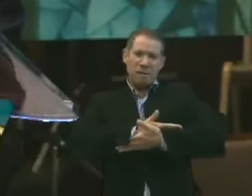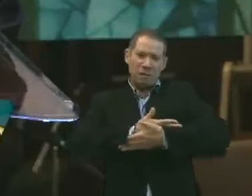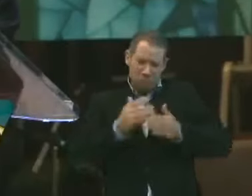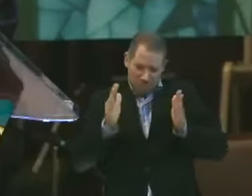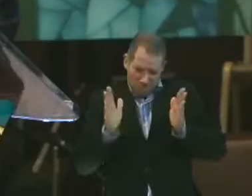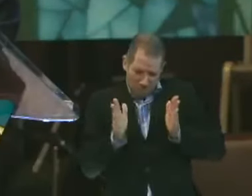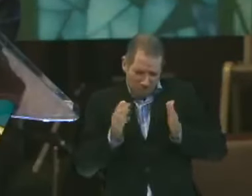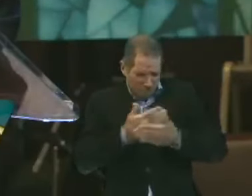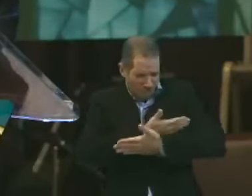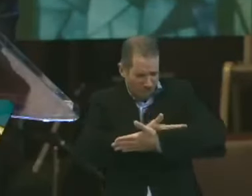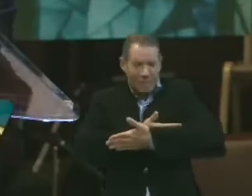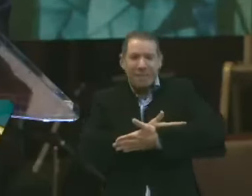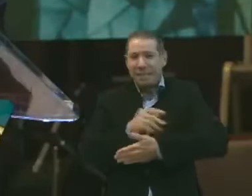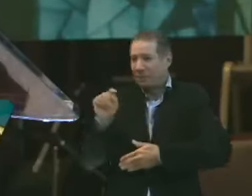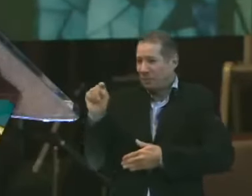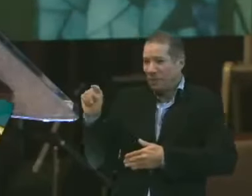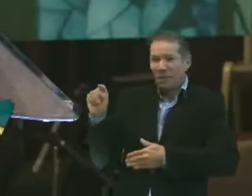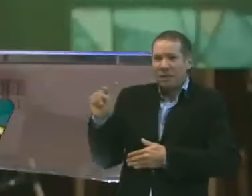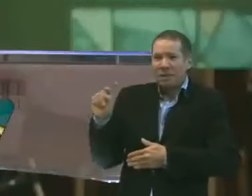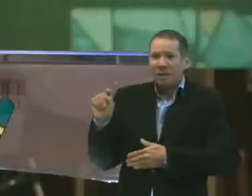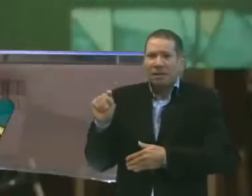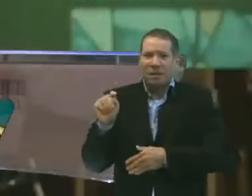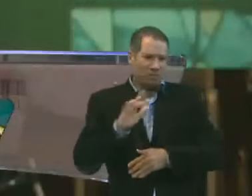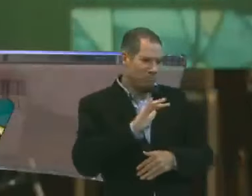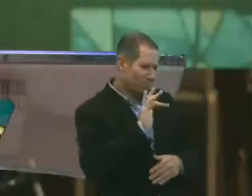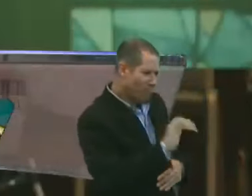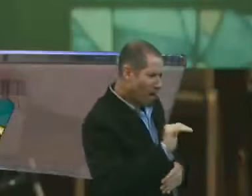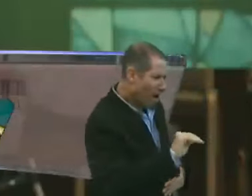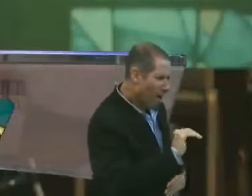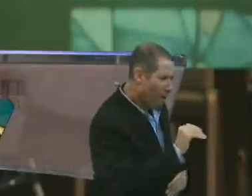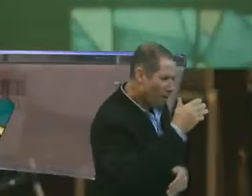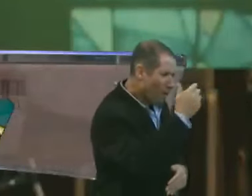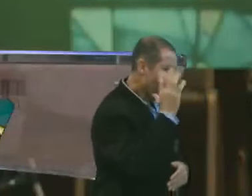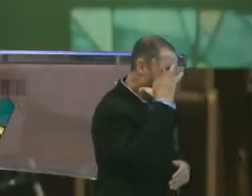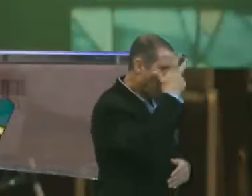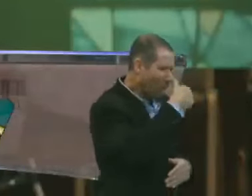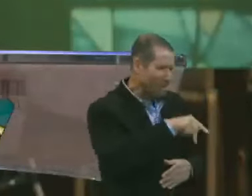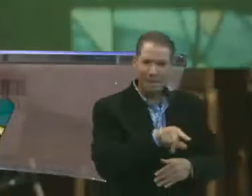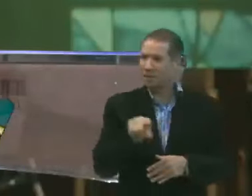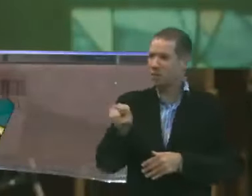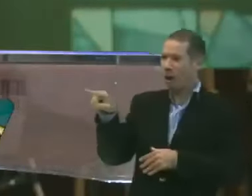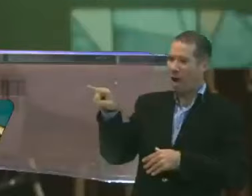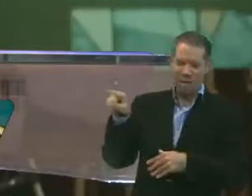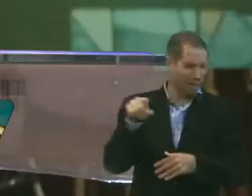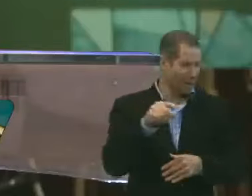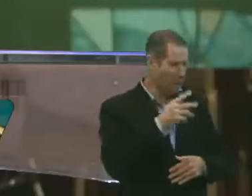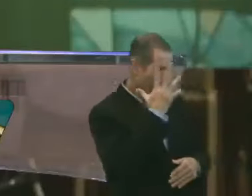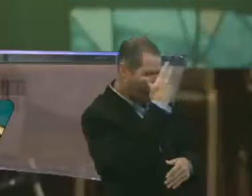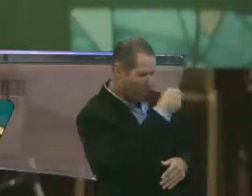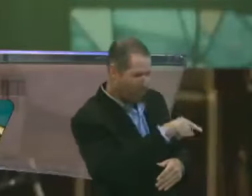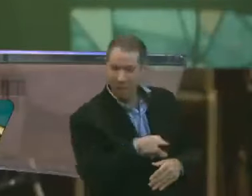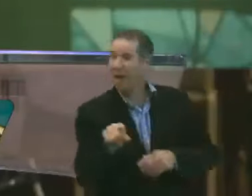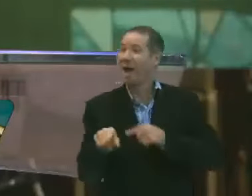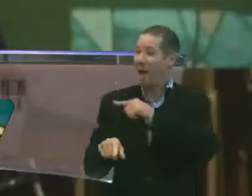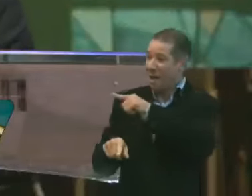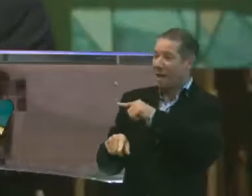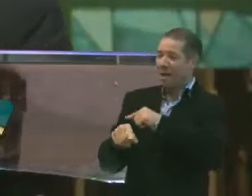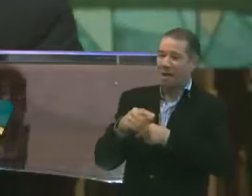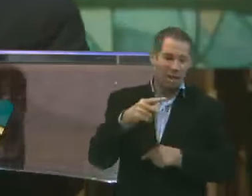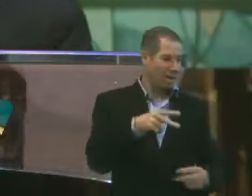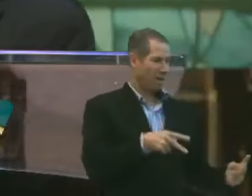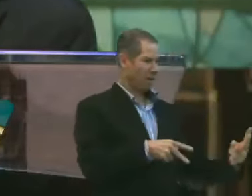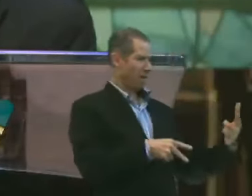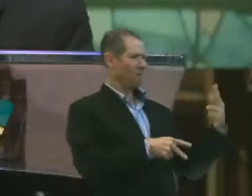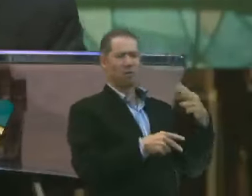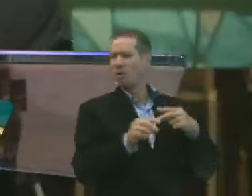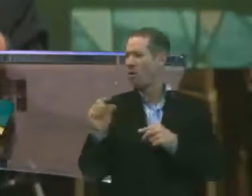pequenininho. Eu cutuquei meu filho assim e falei, olha que coisa mais linda ali, filho. Aí ele virou para